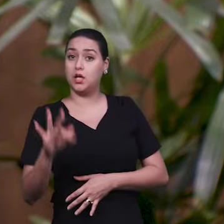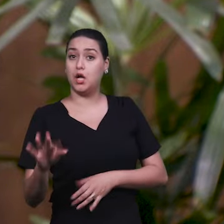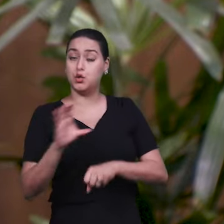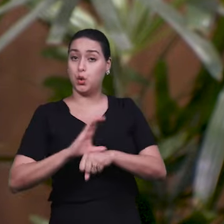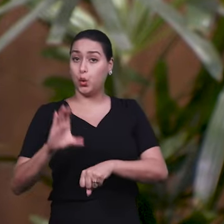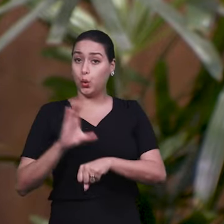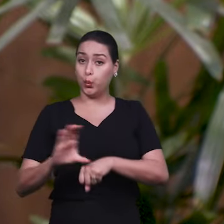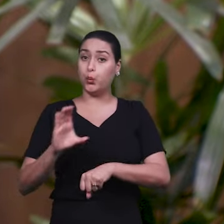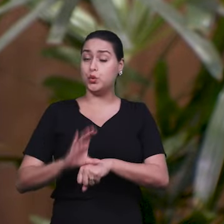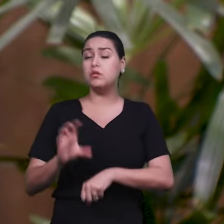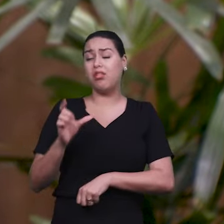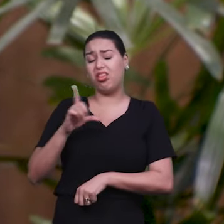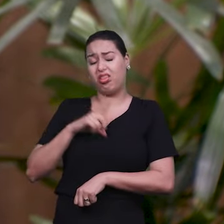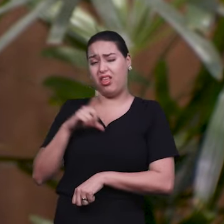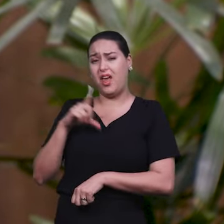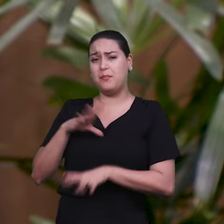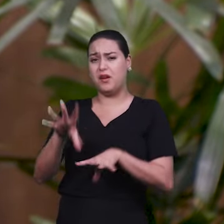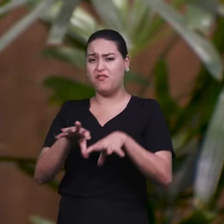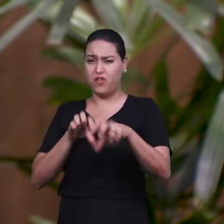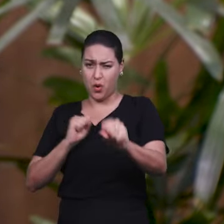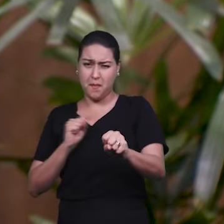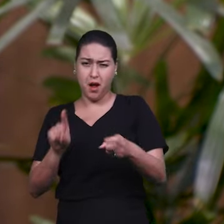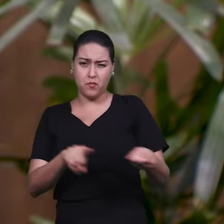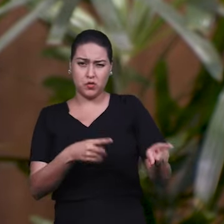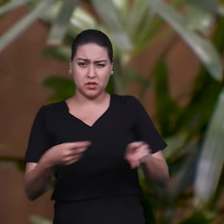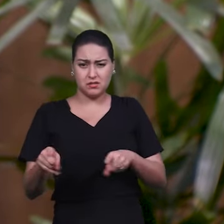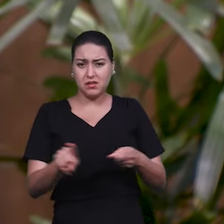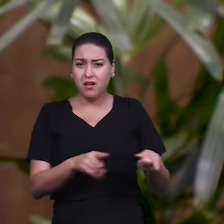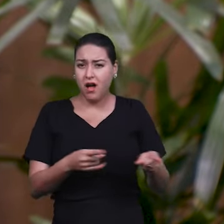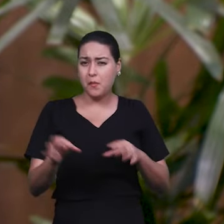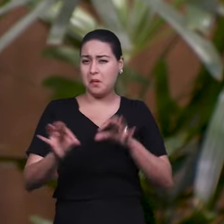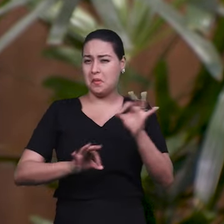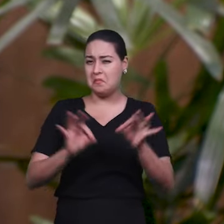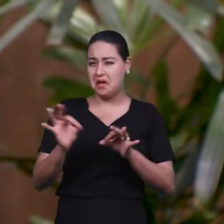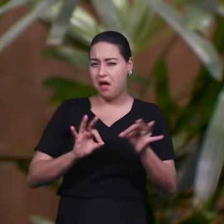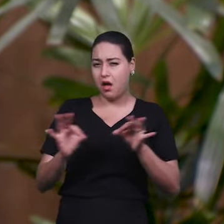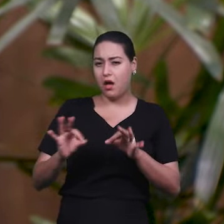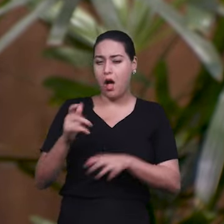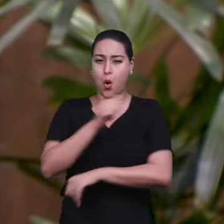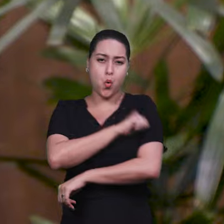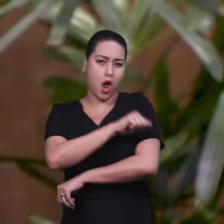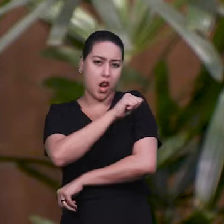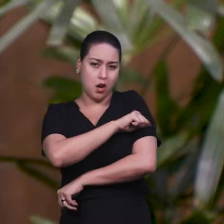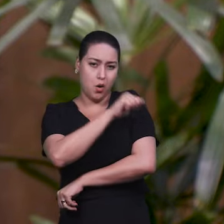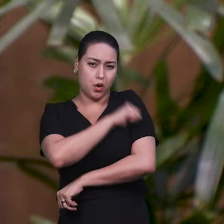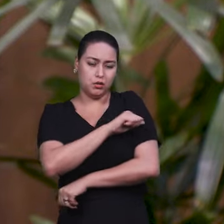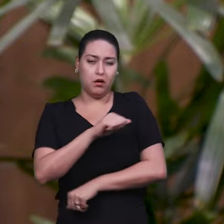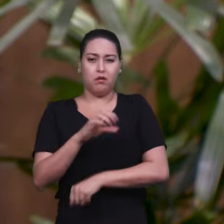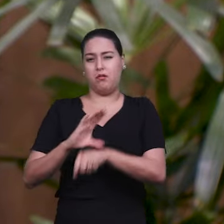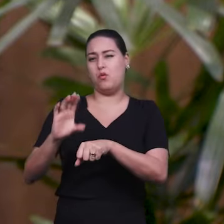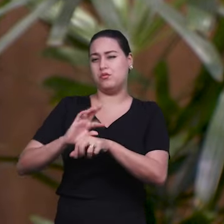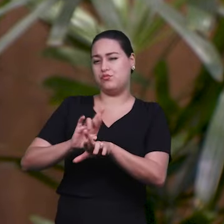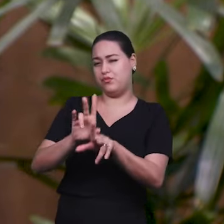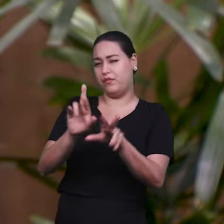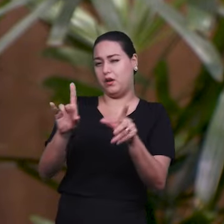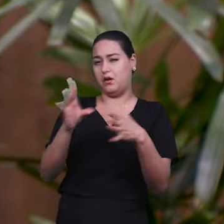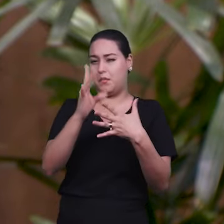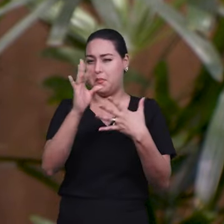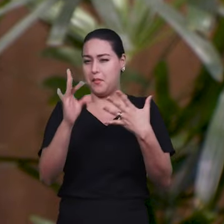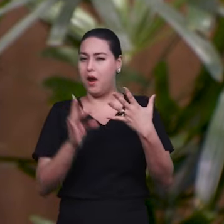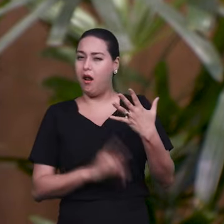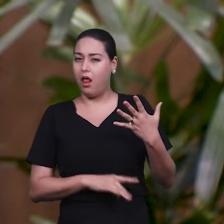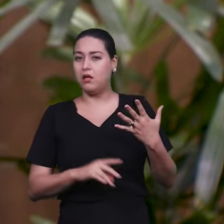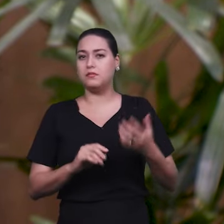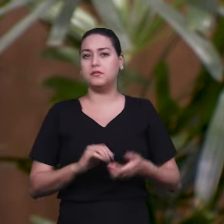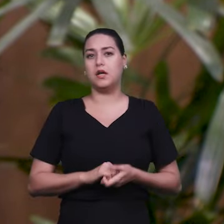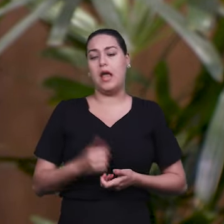formação musical que preparam o aluno dentro da própria faculdade, tem cursos livres, né? Eu mesmo frequentei